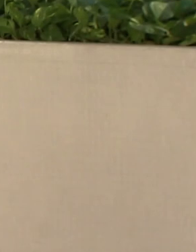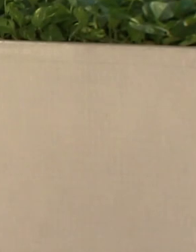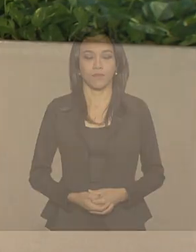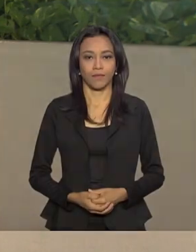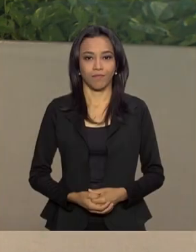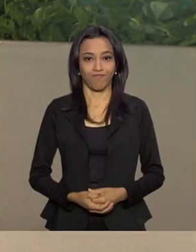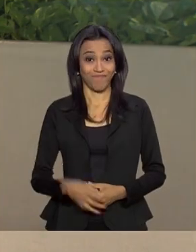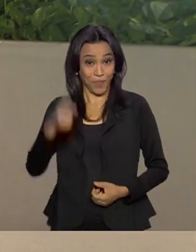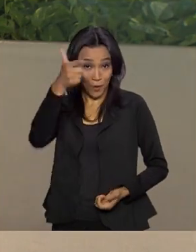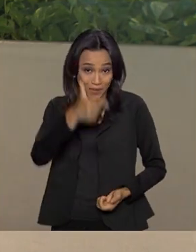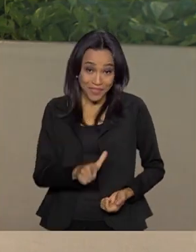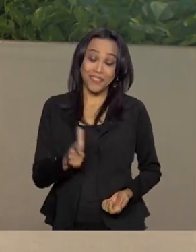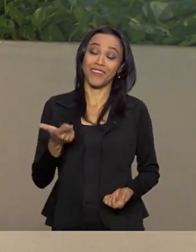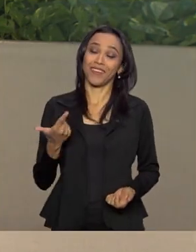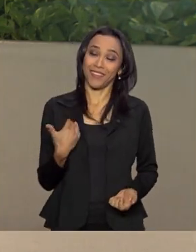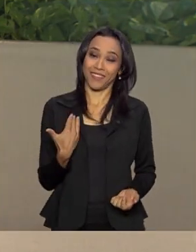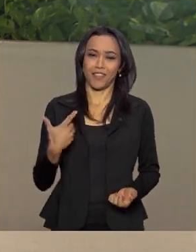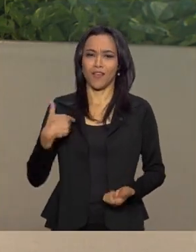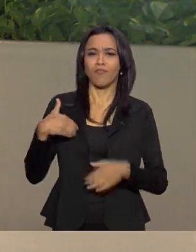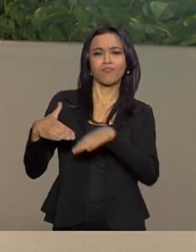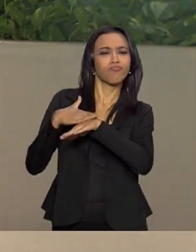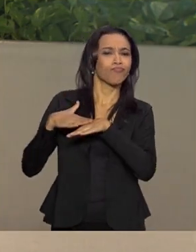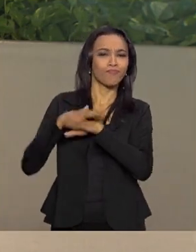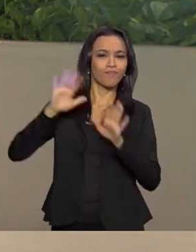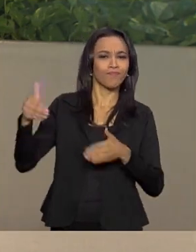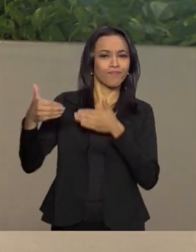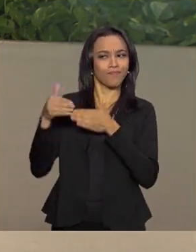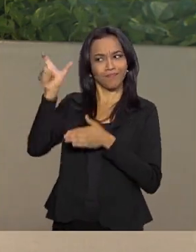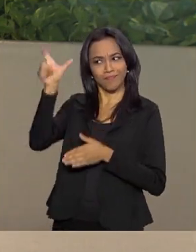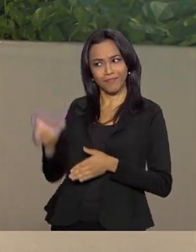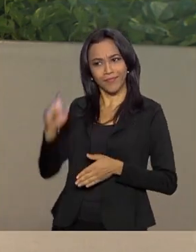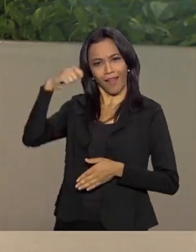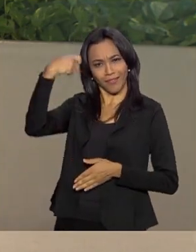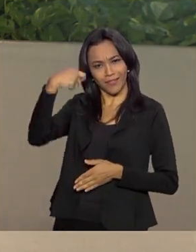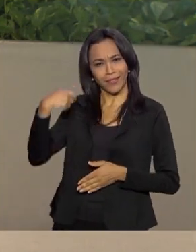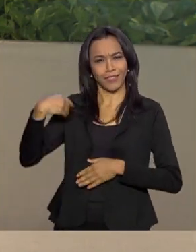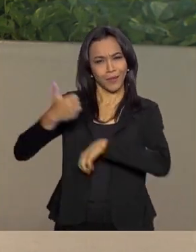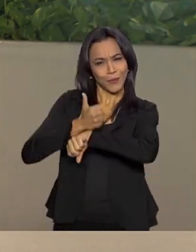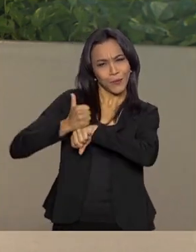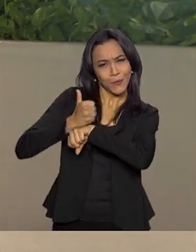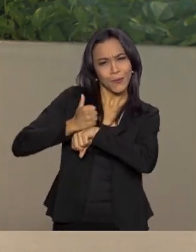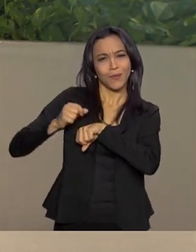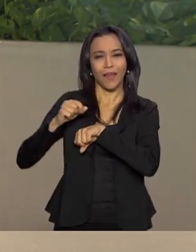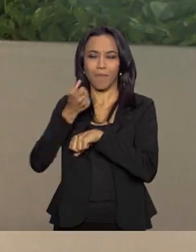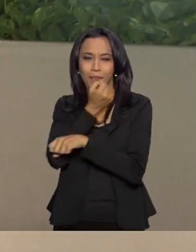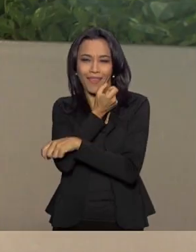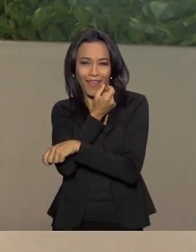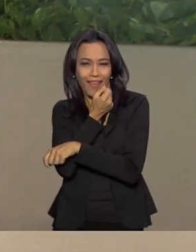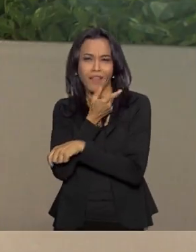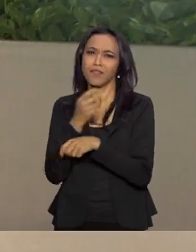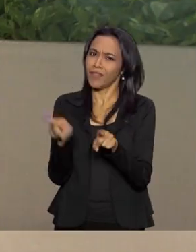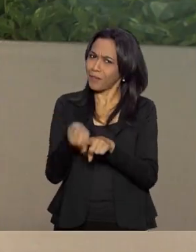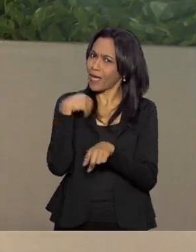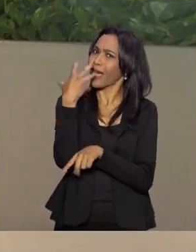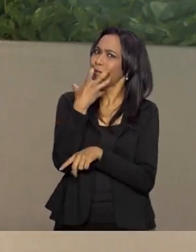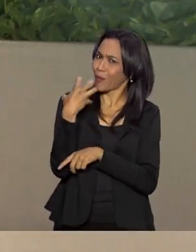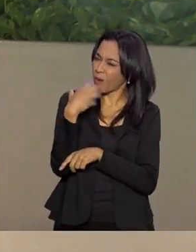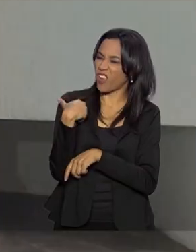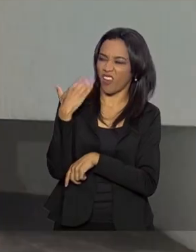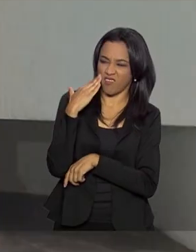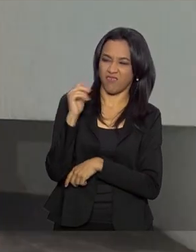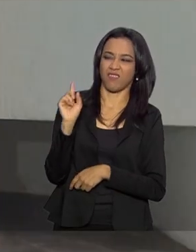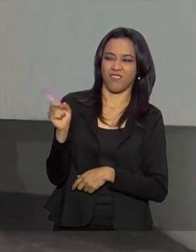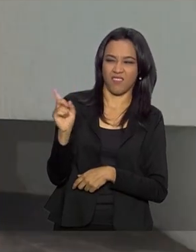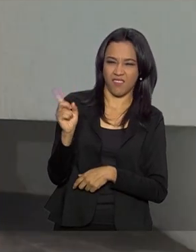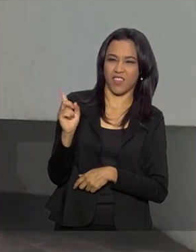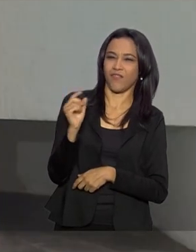Estamos de volta, hoje eu converso com a atriz, comediante, eu posso até dizer cantora também, que eu sei que você